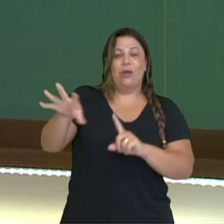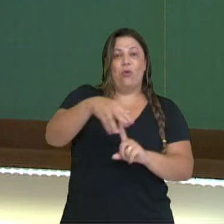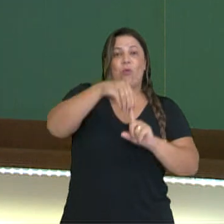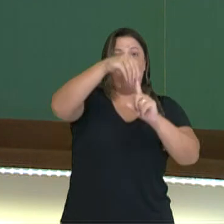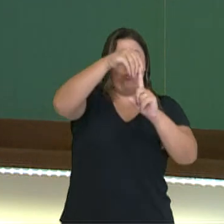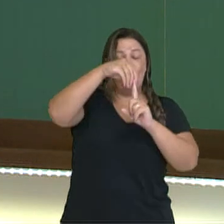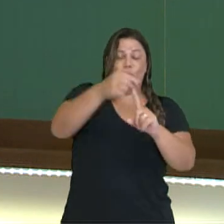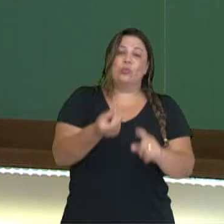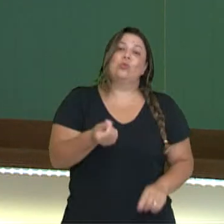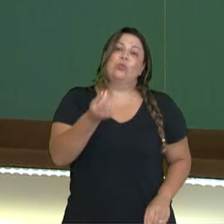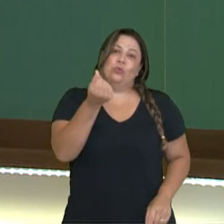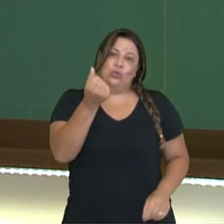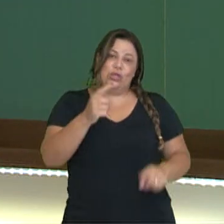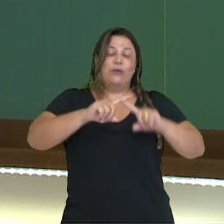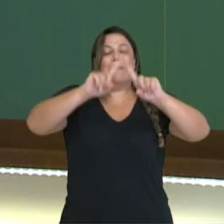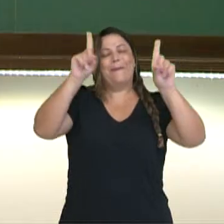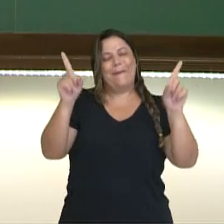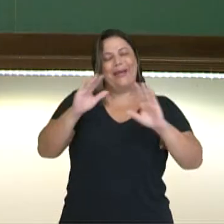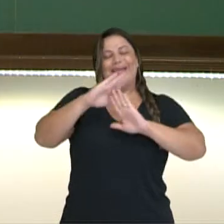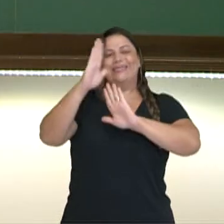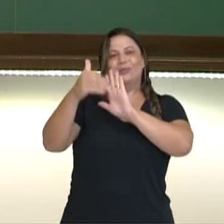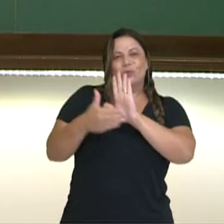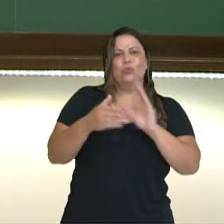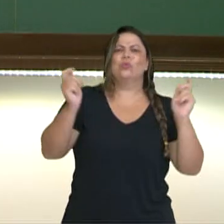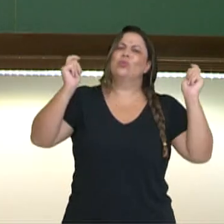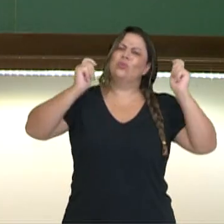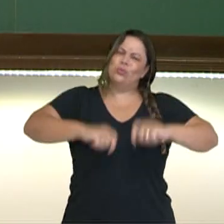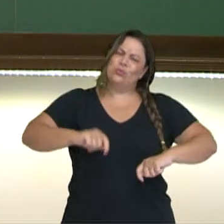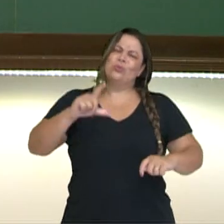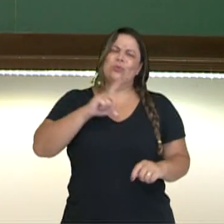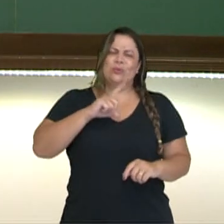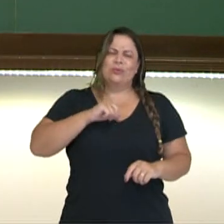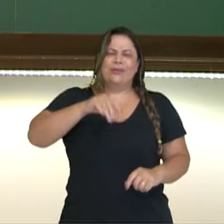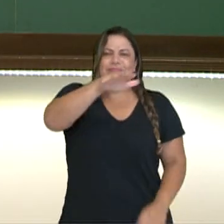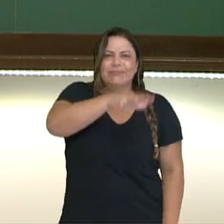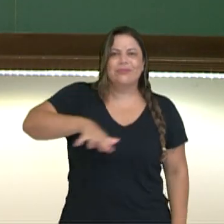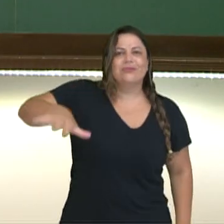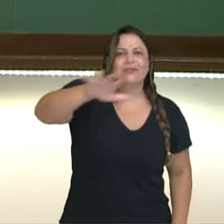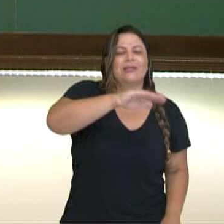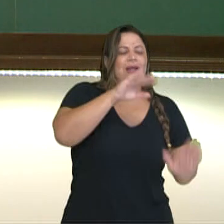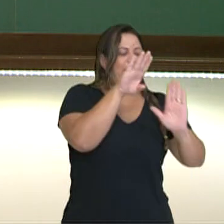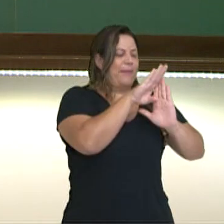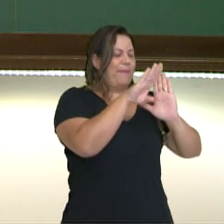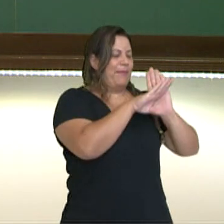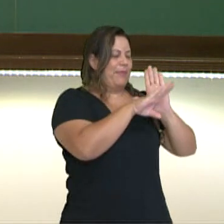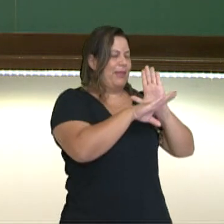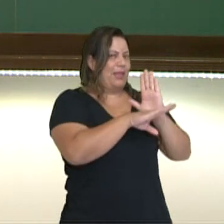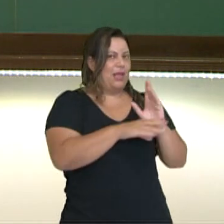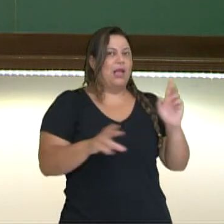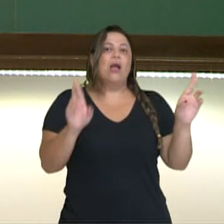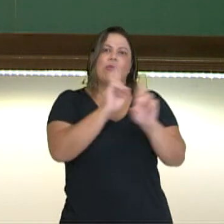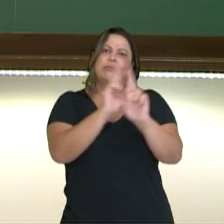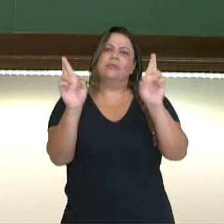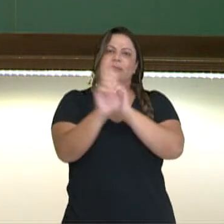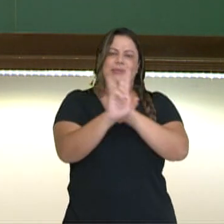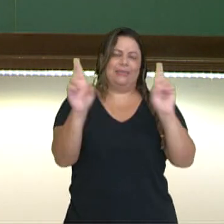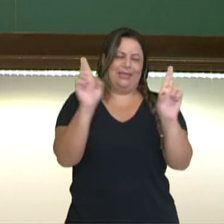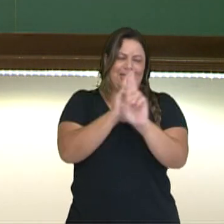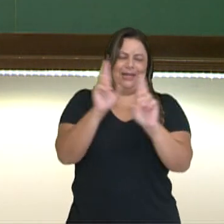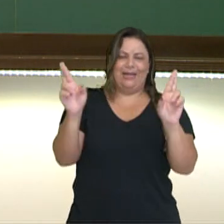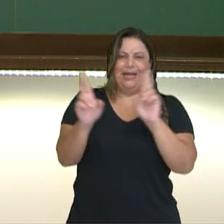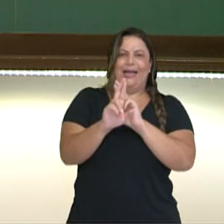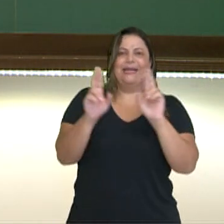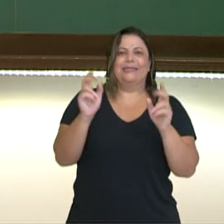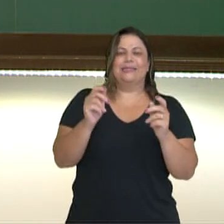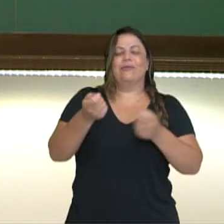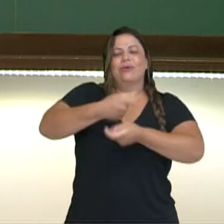Mas, veja bem, isso tudo nós temos como um quesito geral para que você estabeleça, estudante, uma relação concreta entre economia,